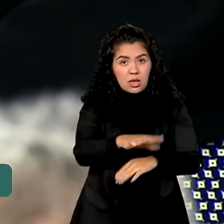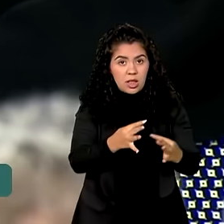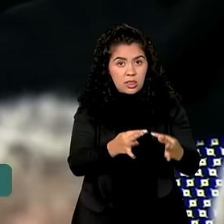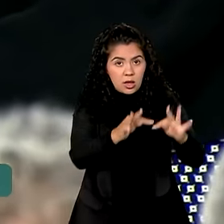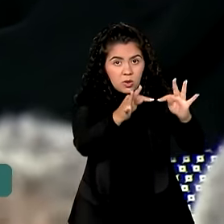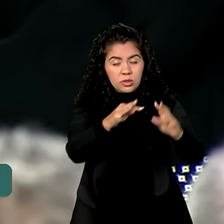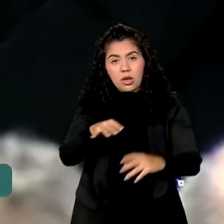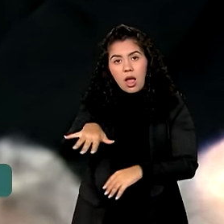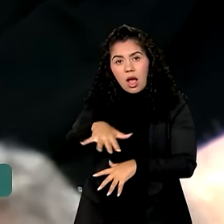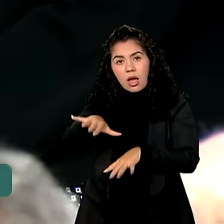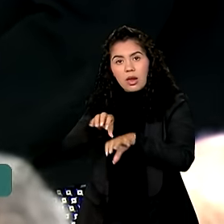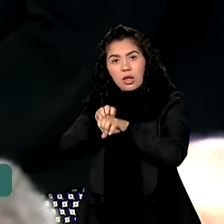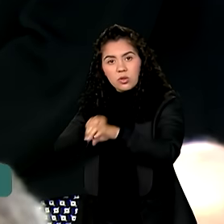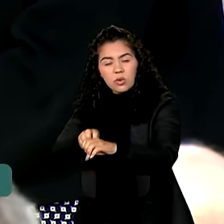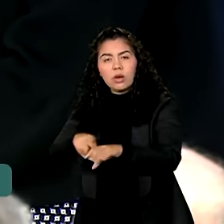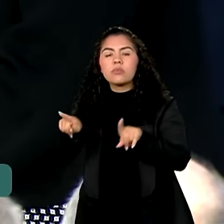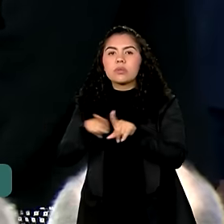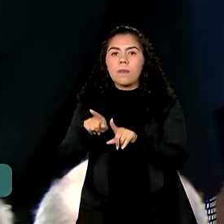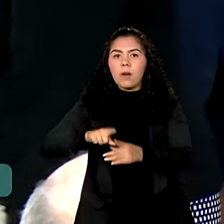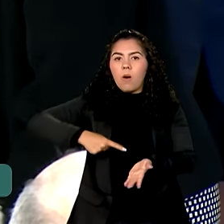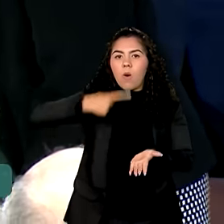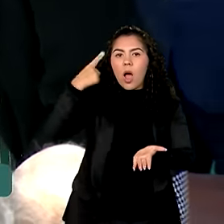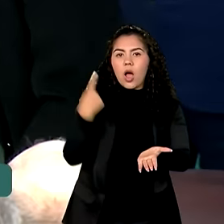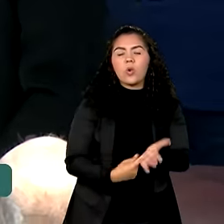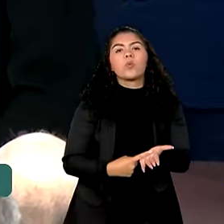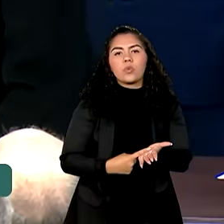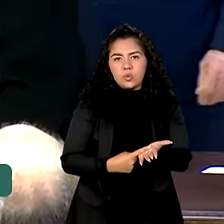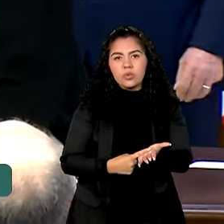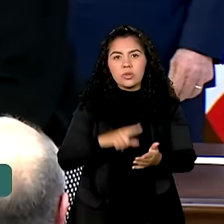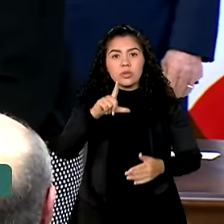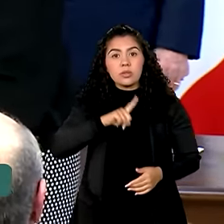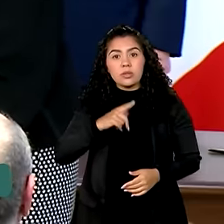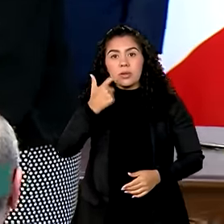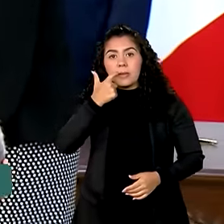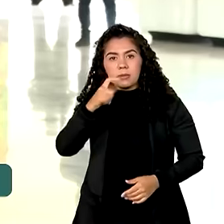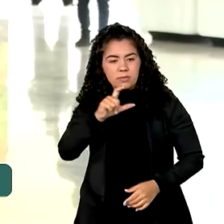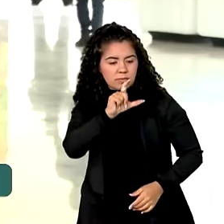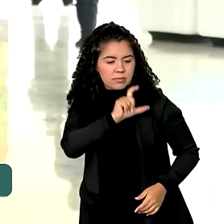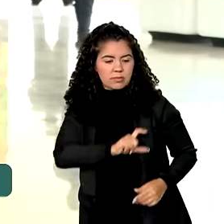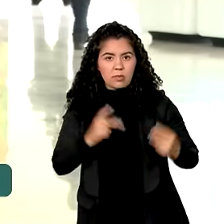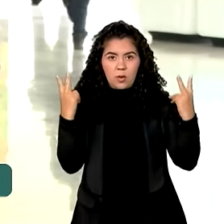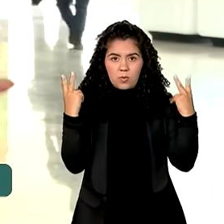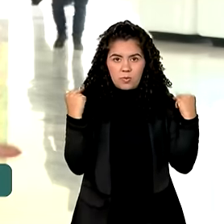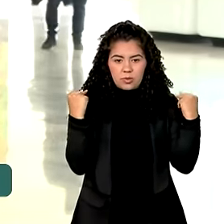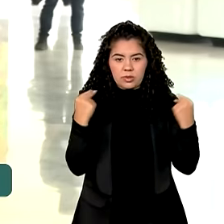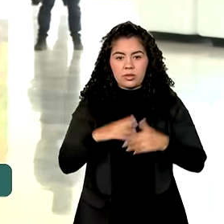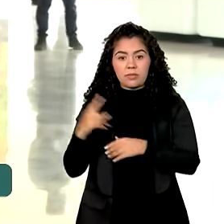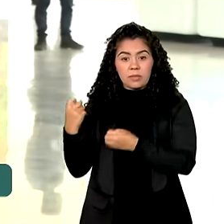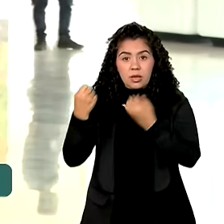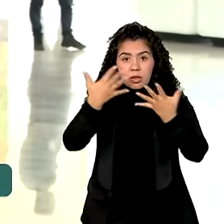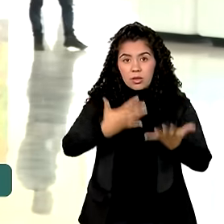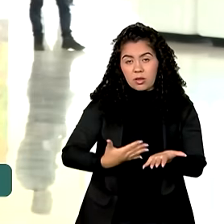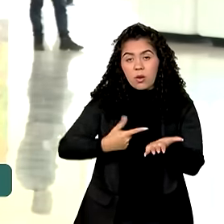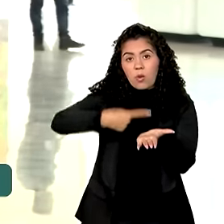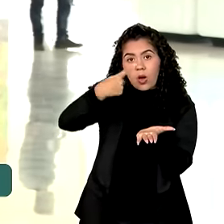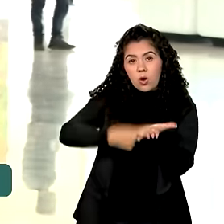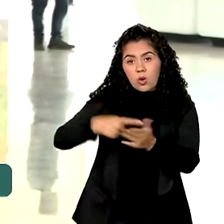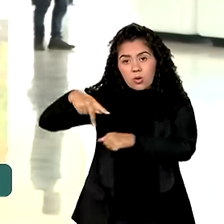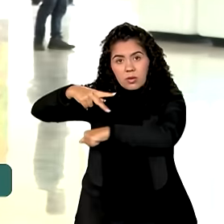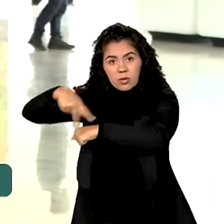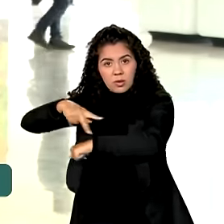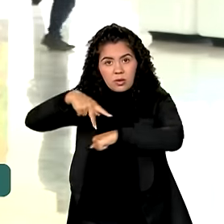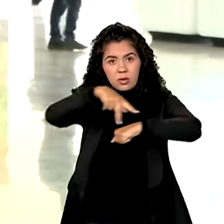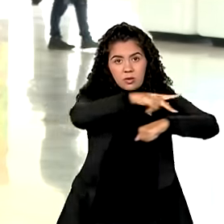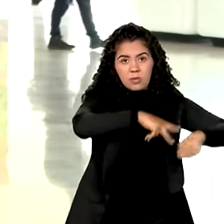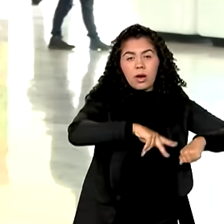e um acordo sobre reconhecimento recíproco de carteiras de habilitação. A corrente bilateral de comércio entre os